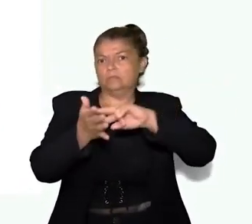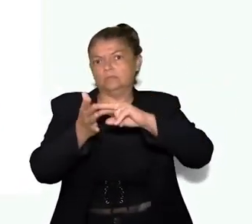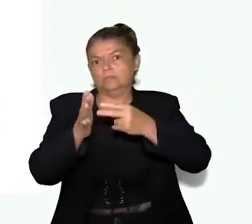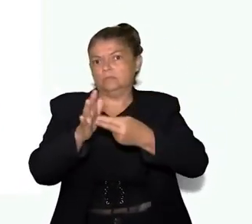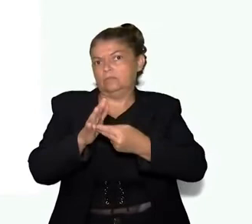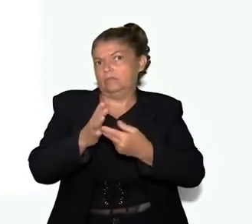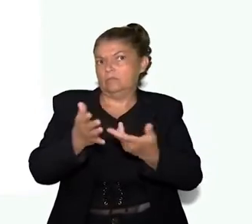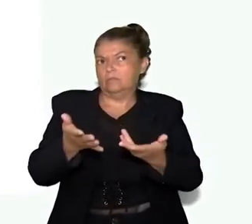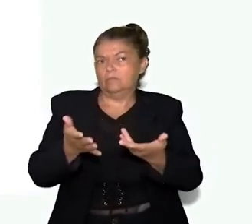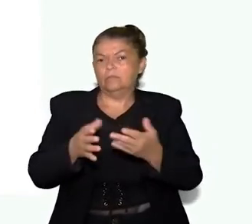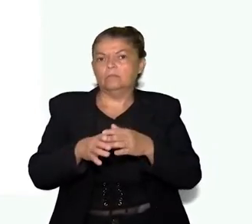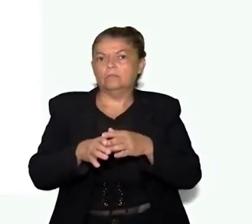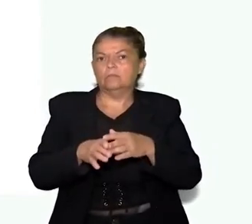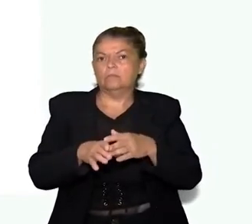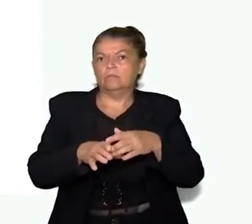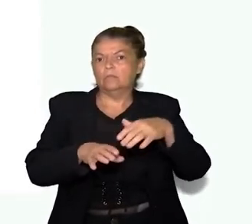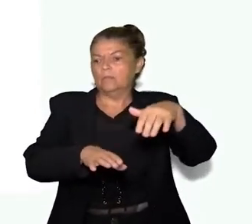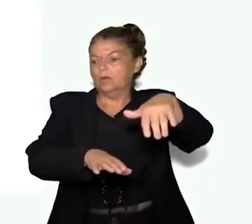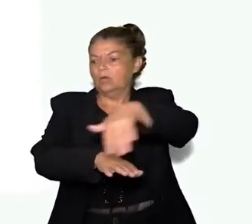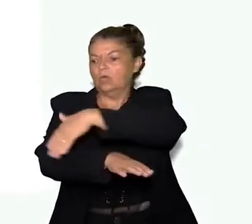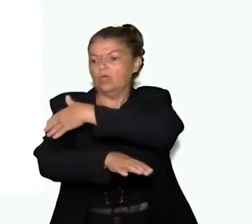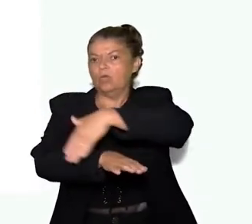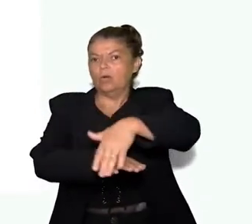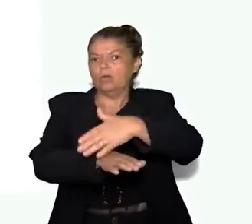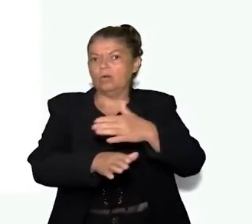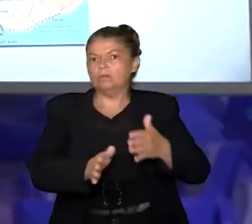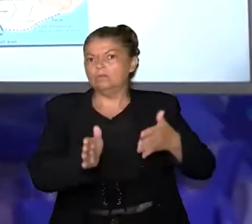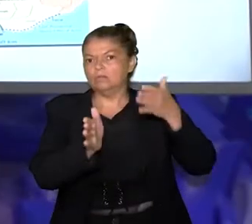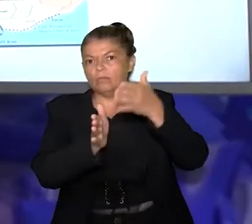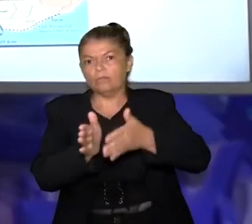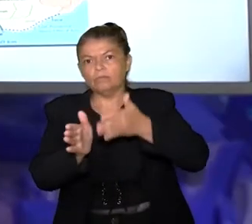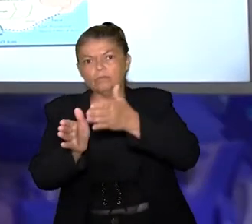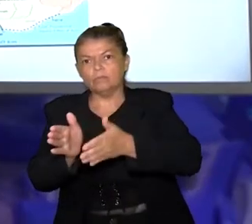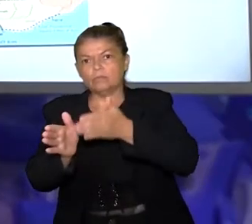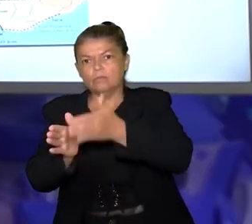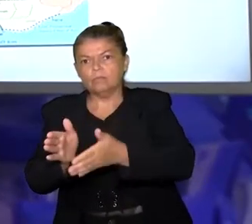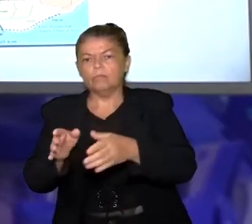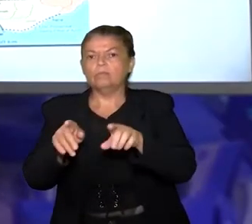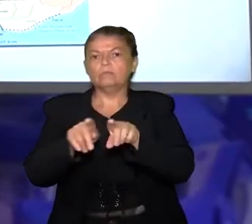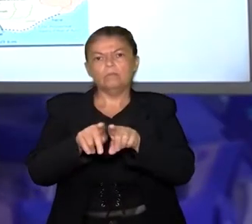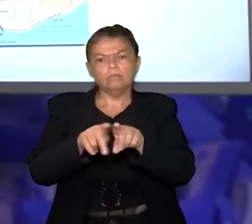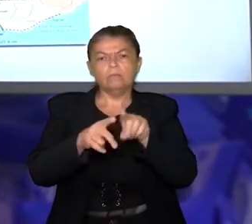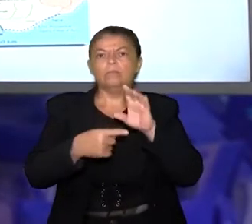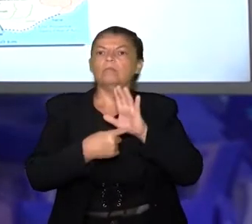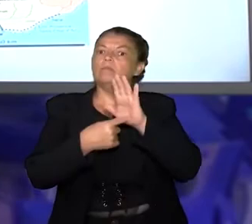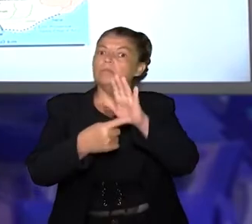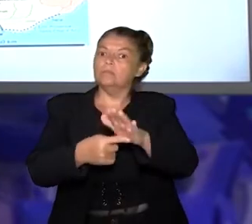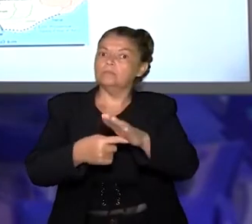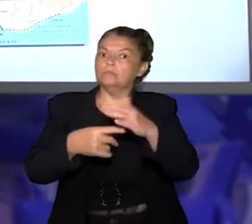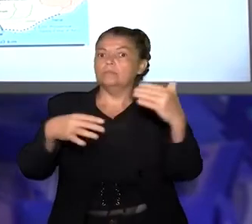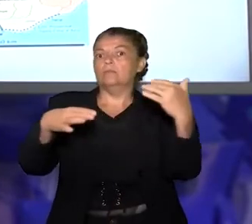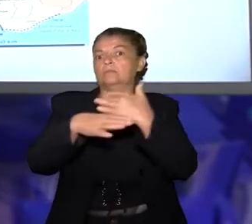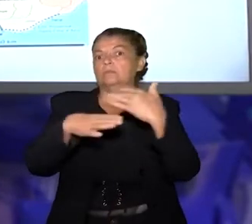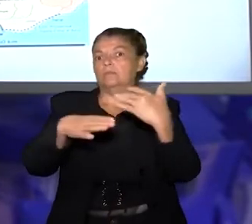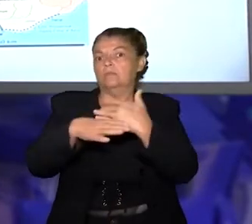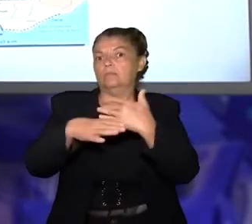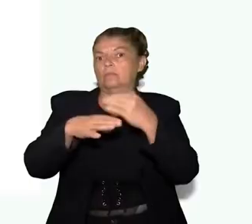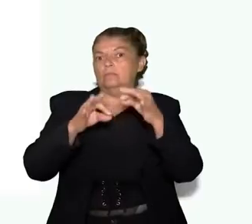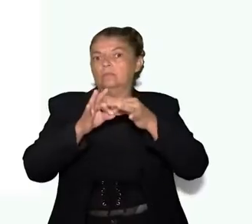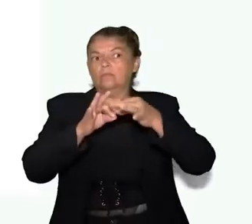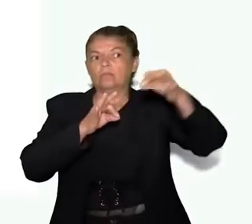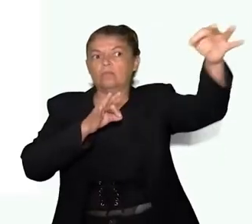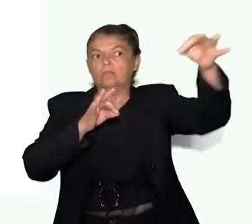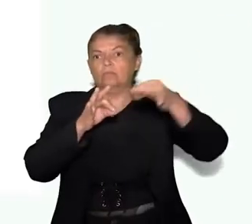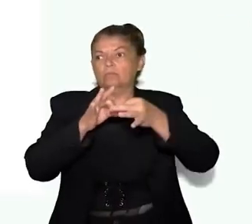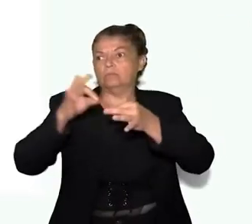uma estrada antiga ou uma ferrovia. E mostrando também essa parte das cidades. Uma cidade para outra, a distância mais próxima.